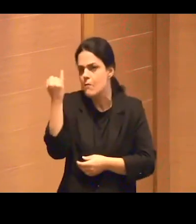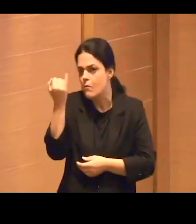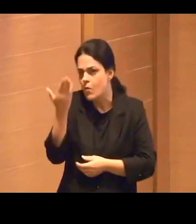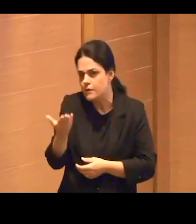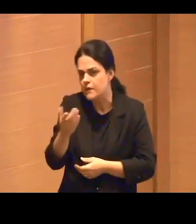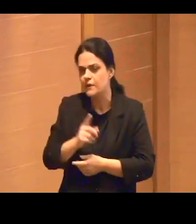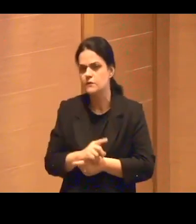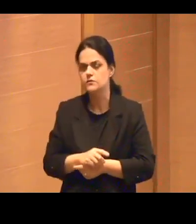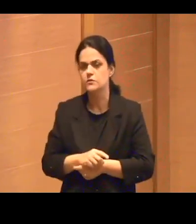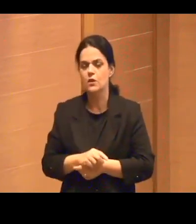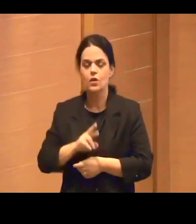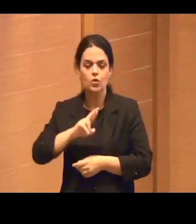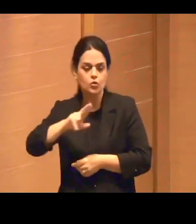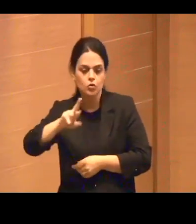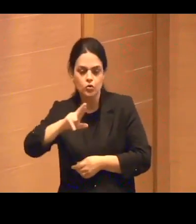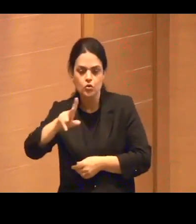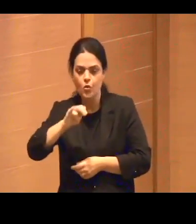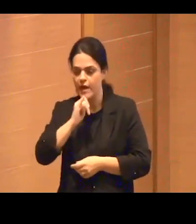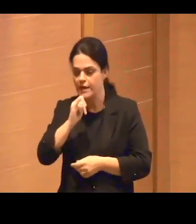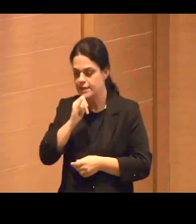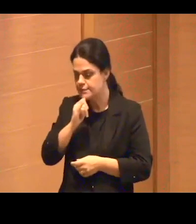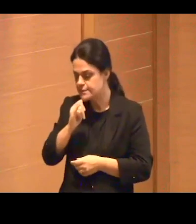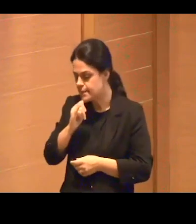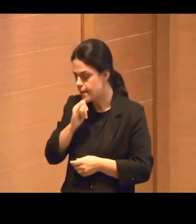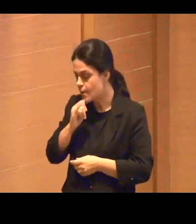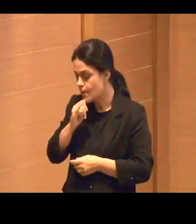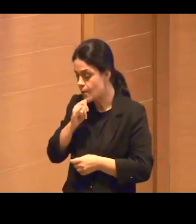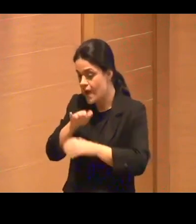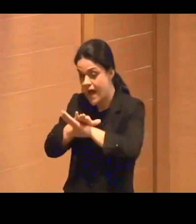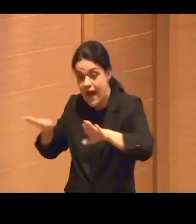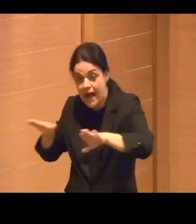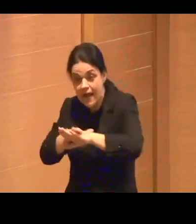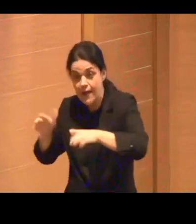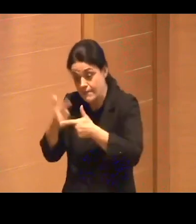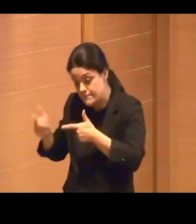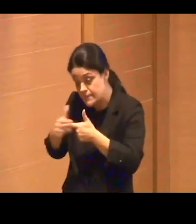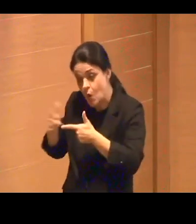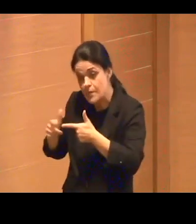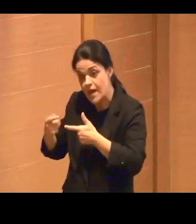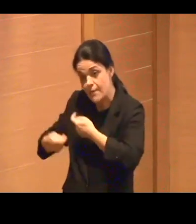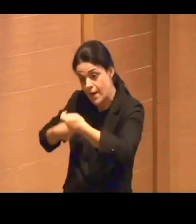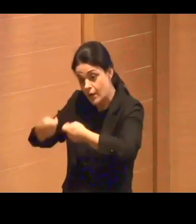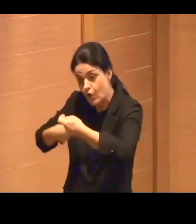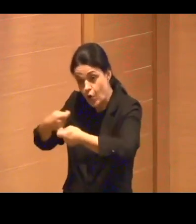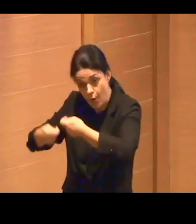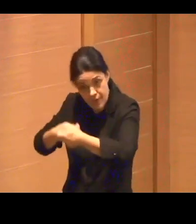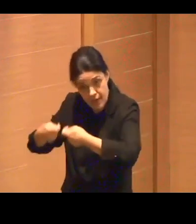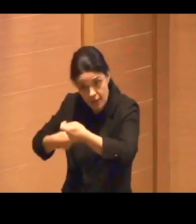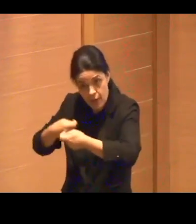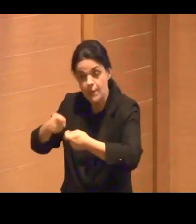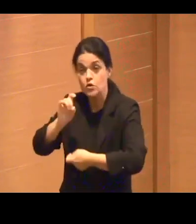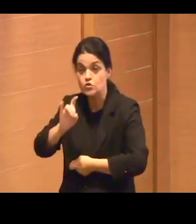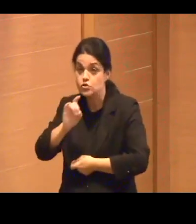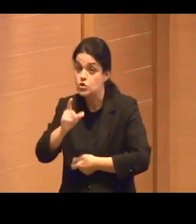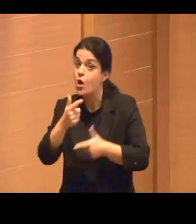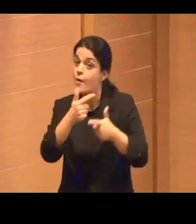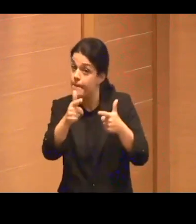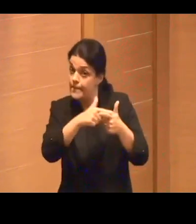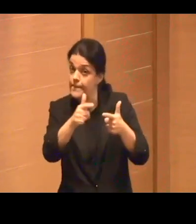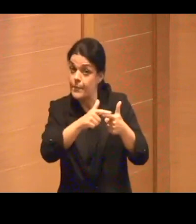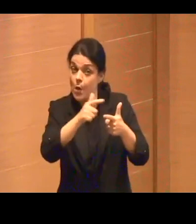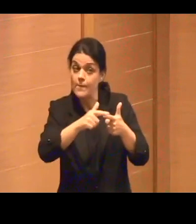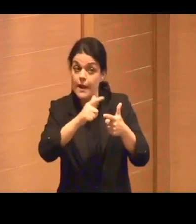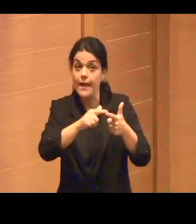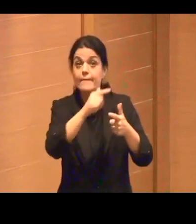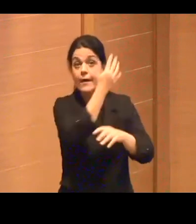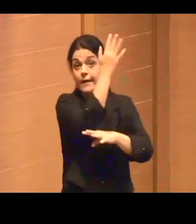com a questão econômica do país. Ao contrário, traz um grande problema, que é um problema ambiental, que eu não vou nem falar hoje